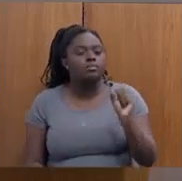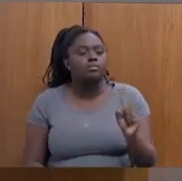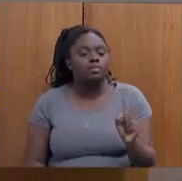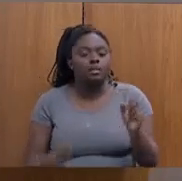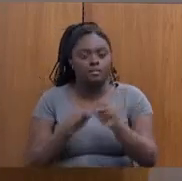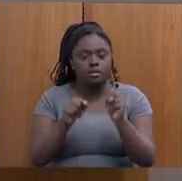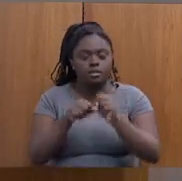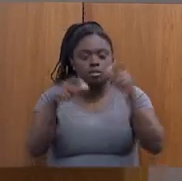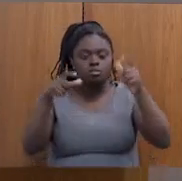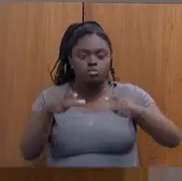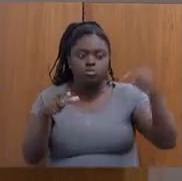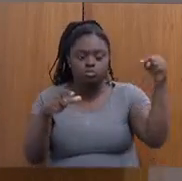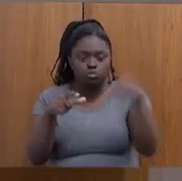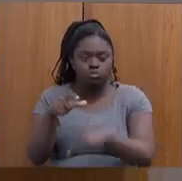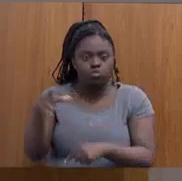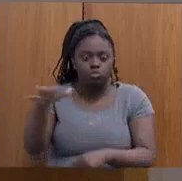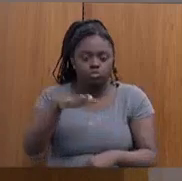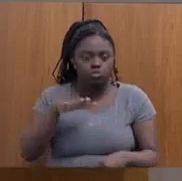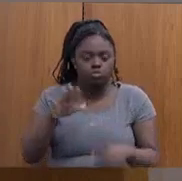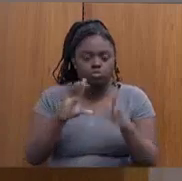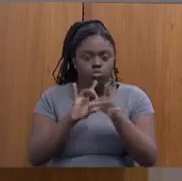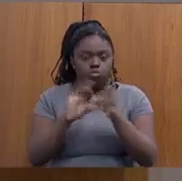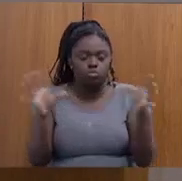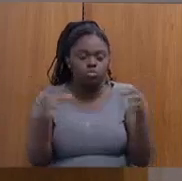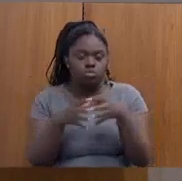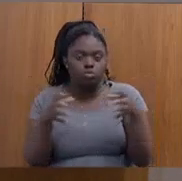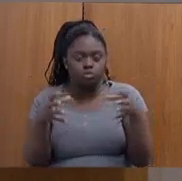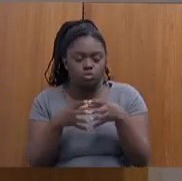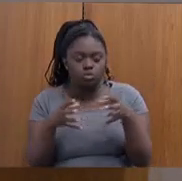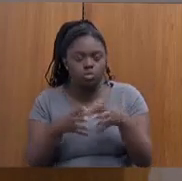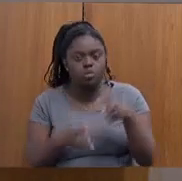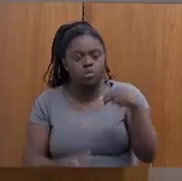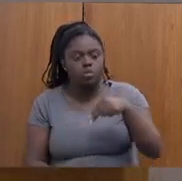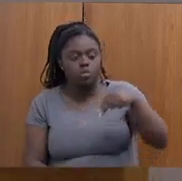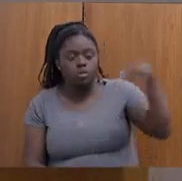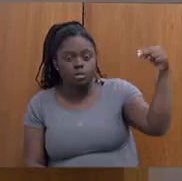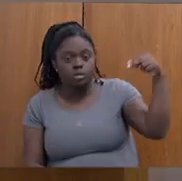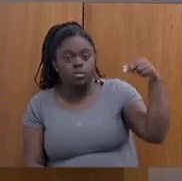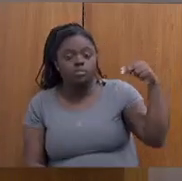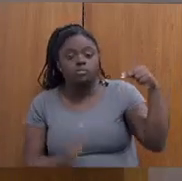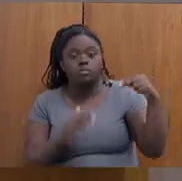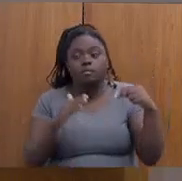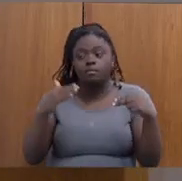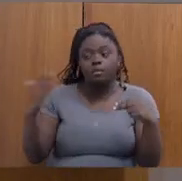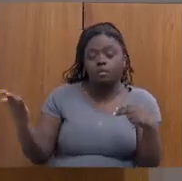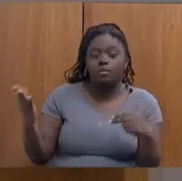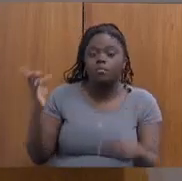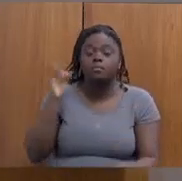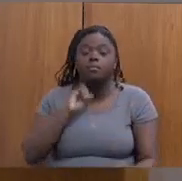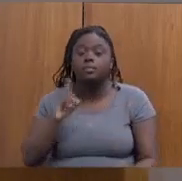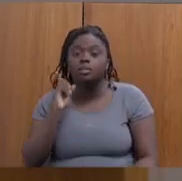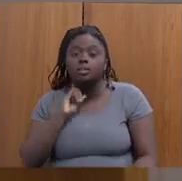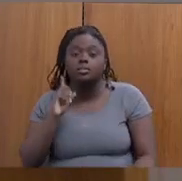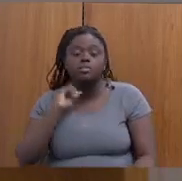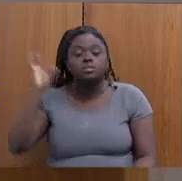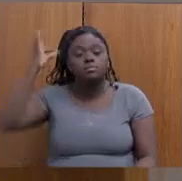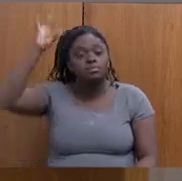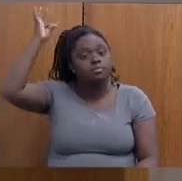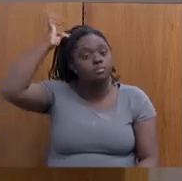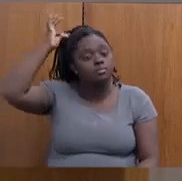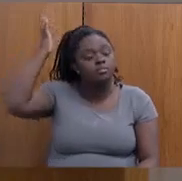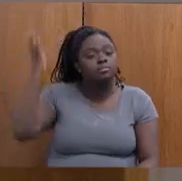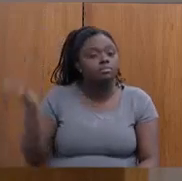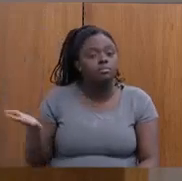foram liberados para o grupo do consórcio do Nordeste e ficou fora Minas e Espírito Santo.